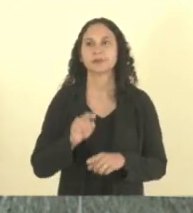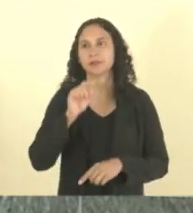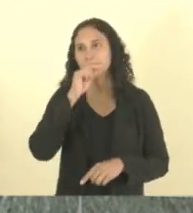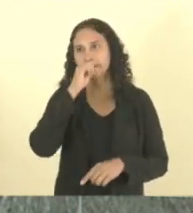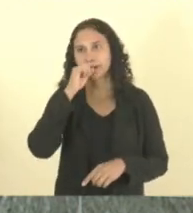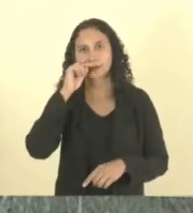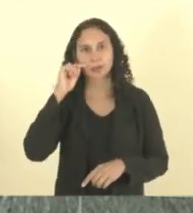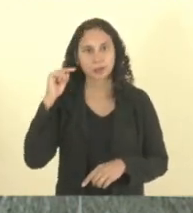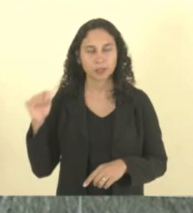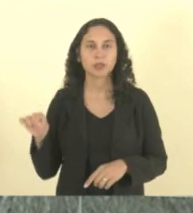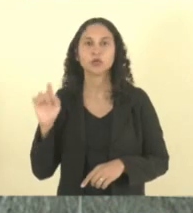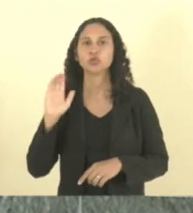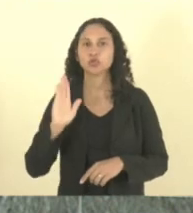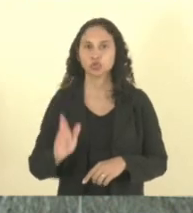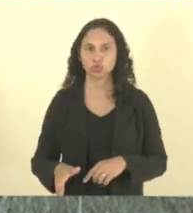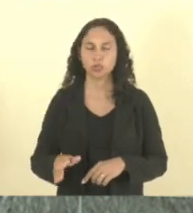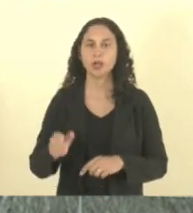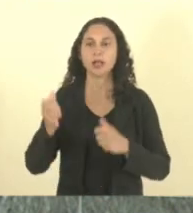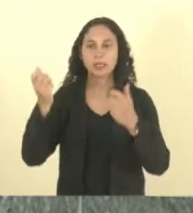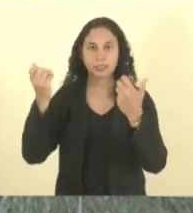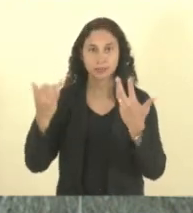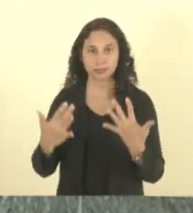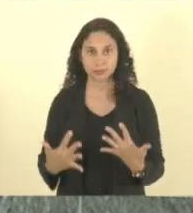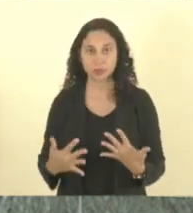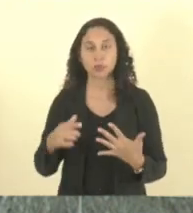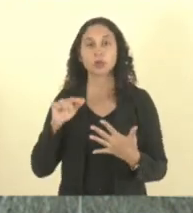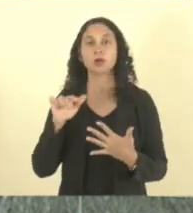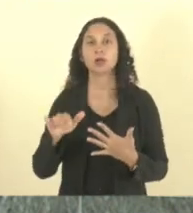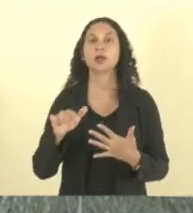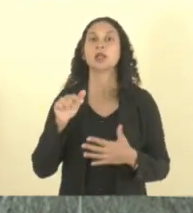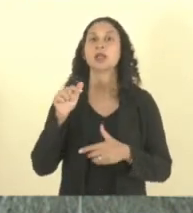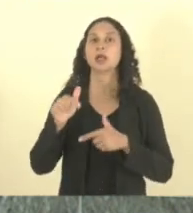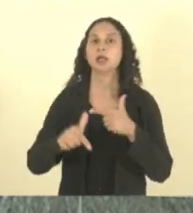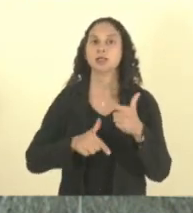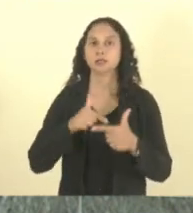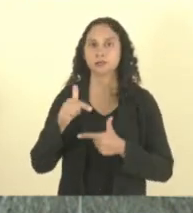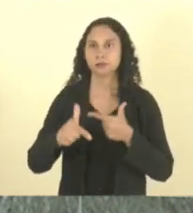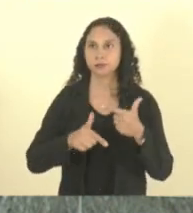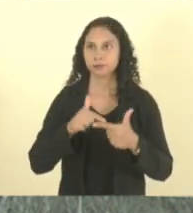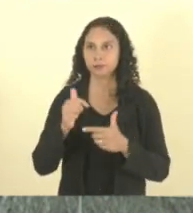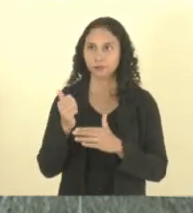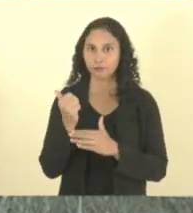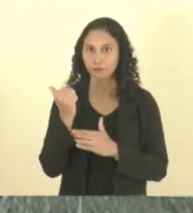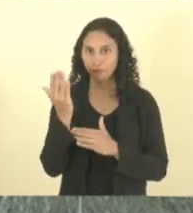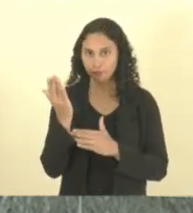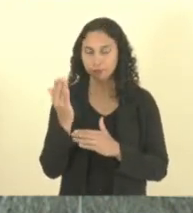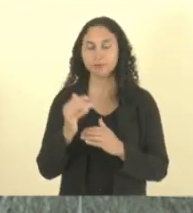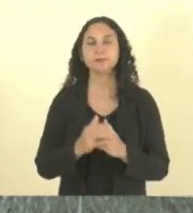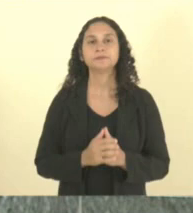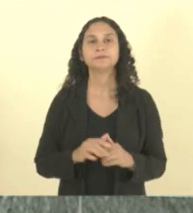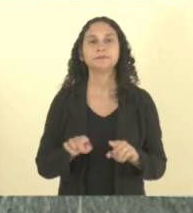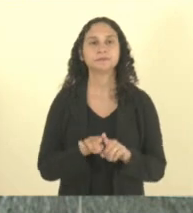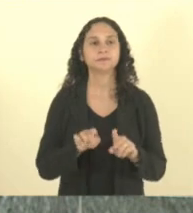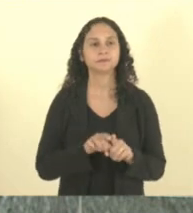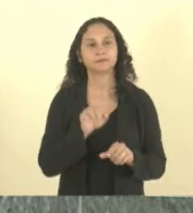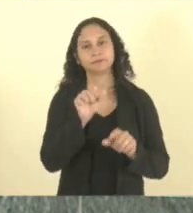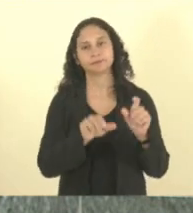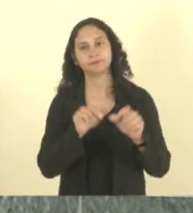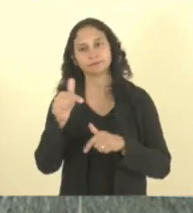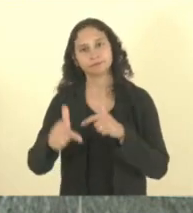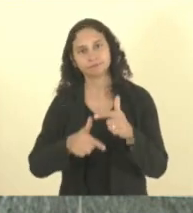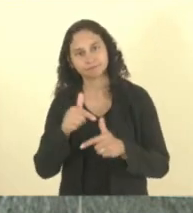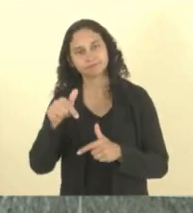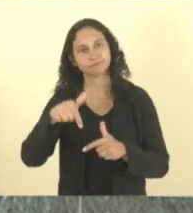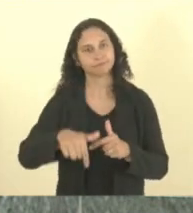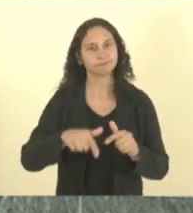justificou a ausência devido à atividade parlamentar. Cumprimento aqui todos os servidores, assessores, os gabinetes aqui da